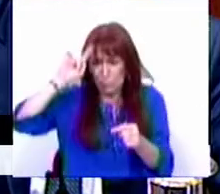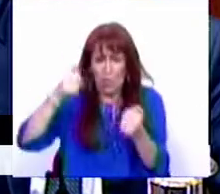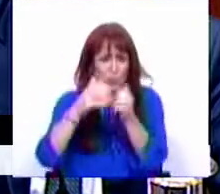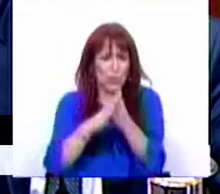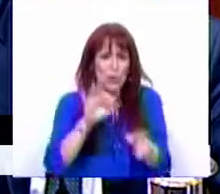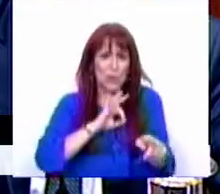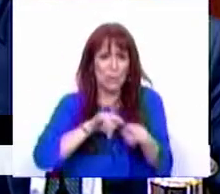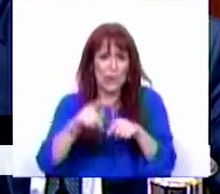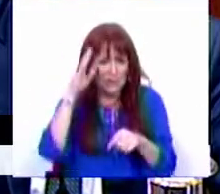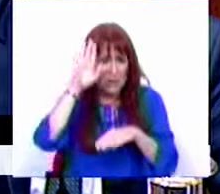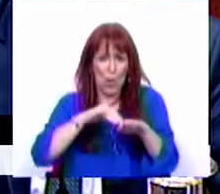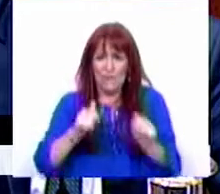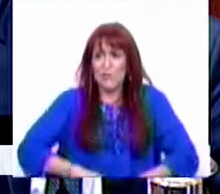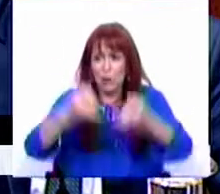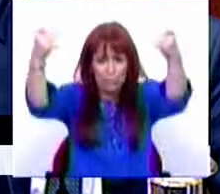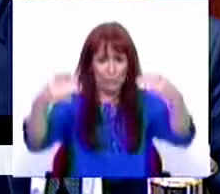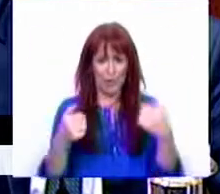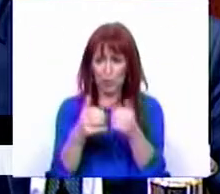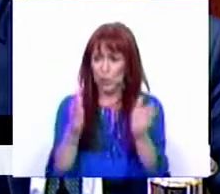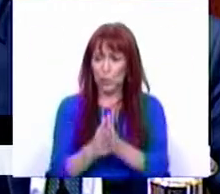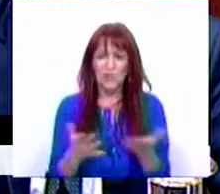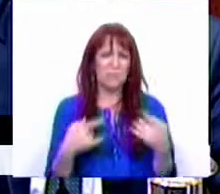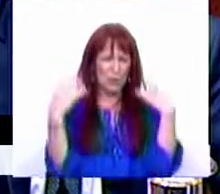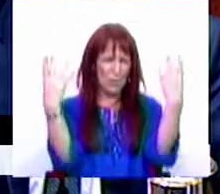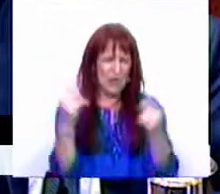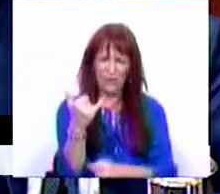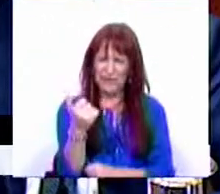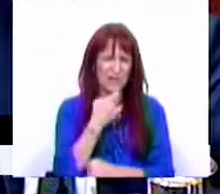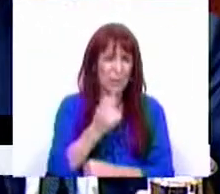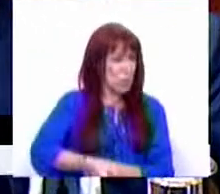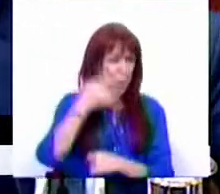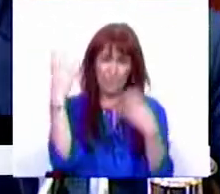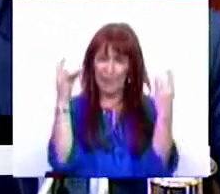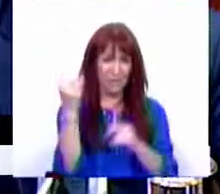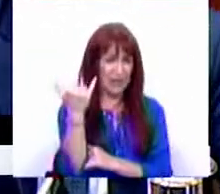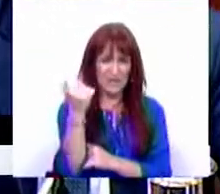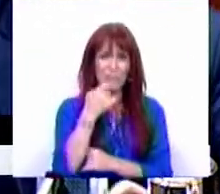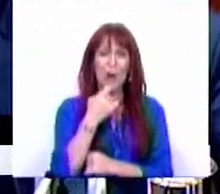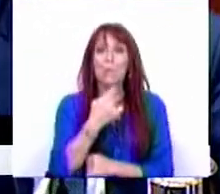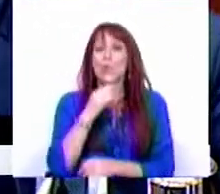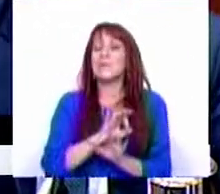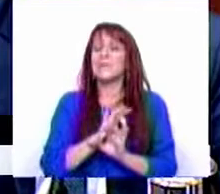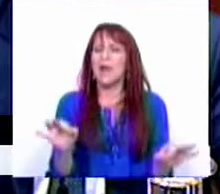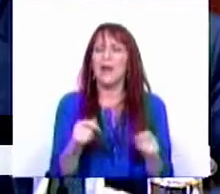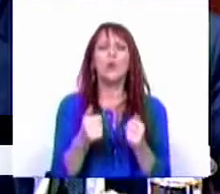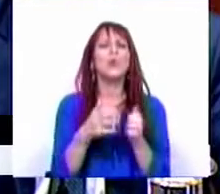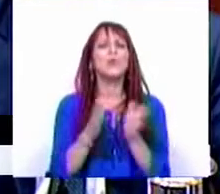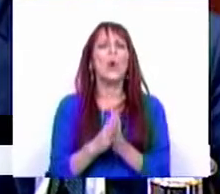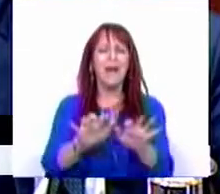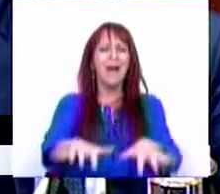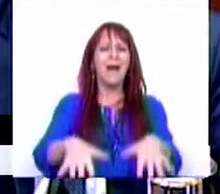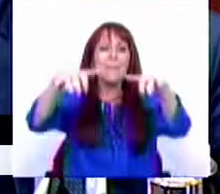O Sr. Deputado parece saber fazer melhor do que todos nós, mas não brinco com o 25 de Abril, não brinco com o 25 de Abril que ele é demasiado sério. E toda esta